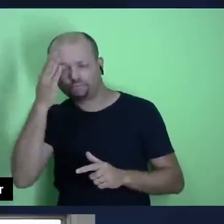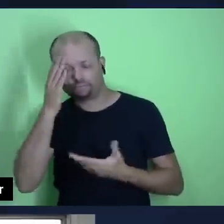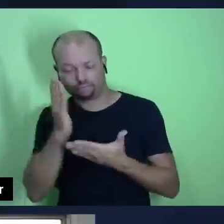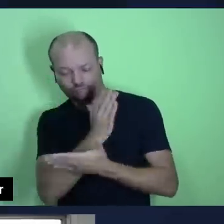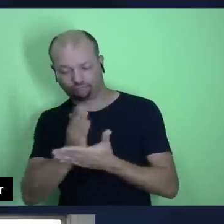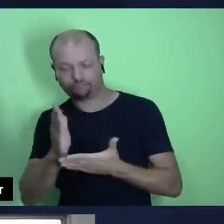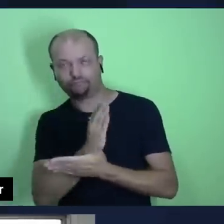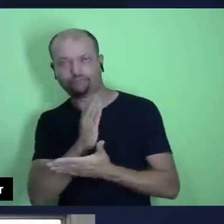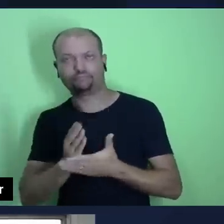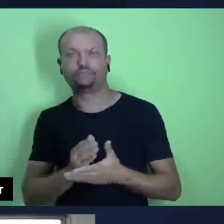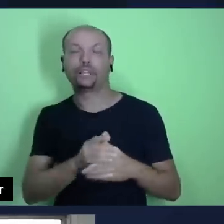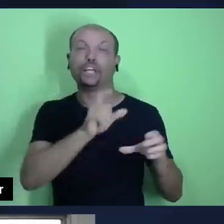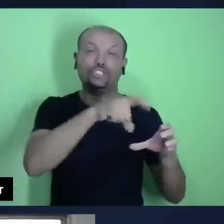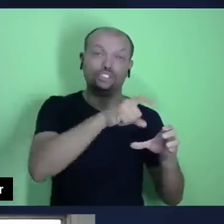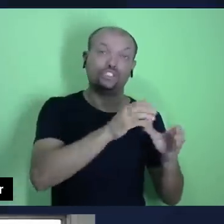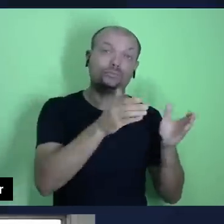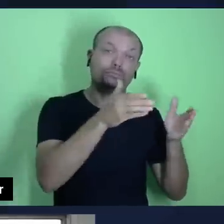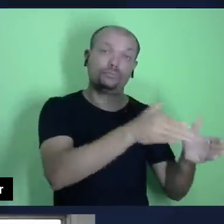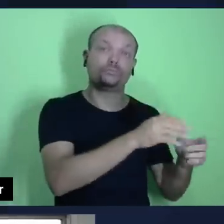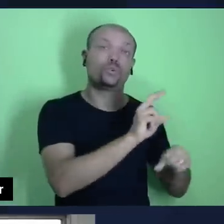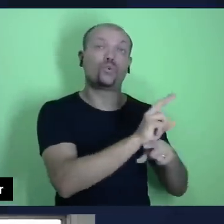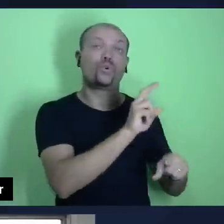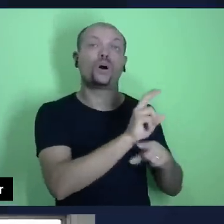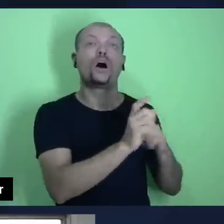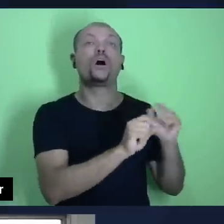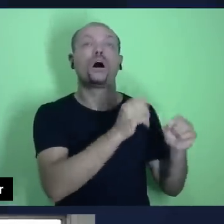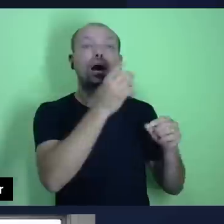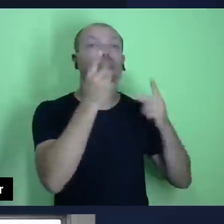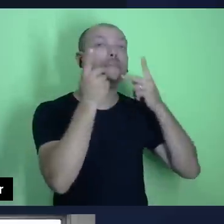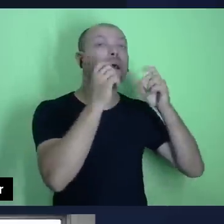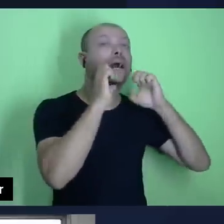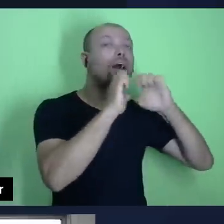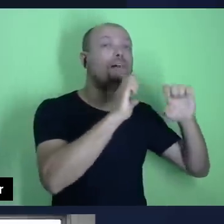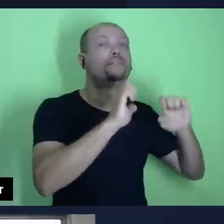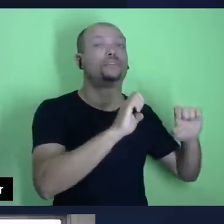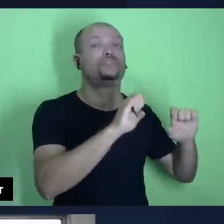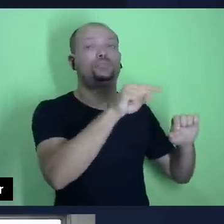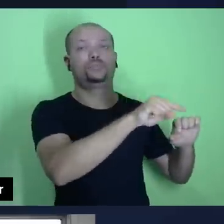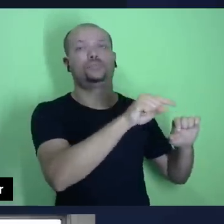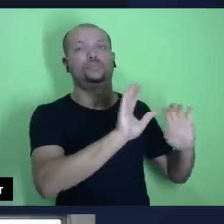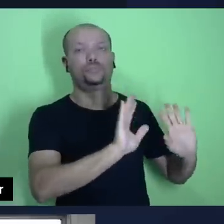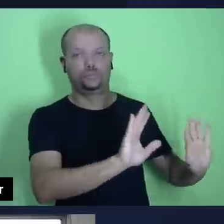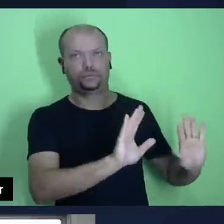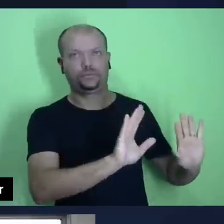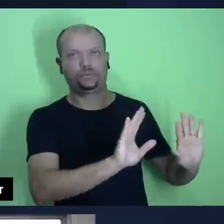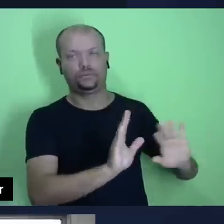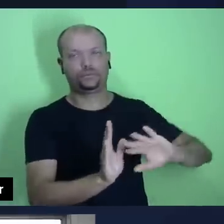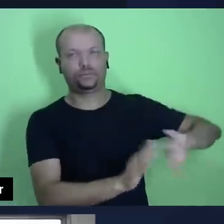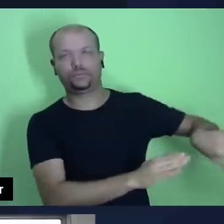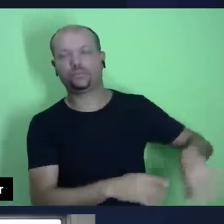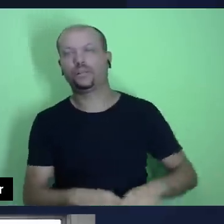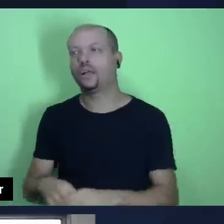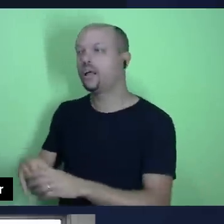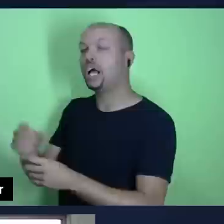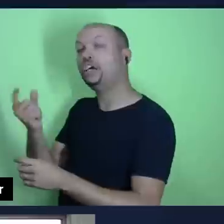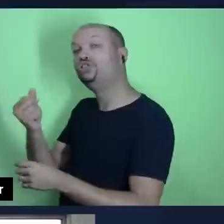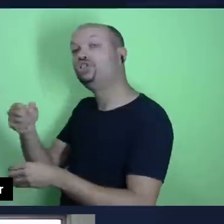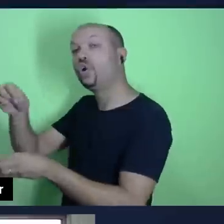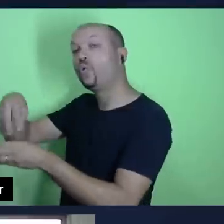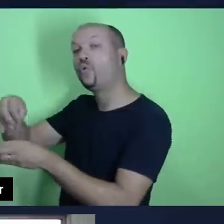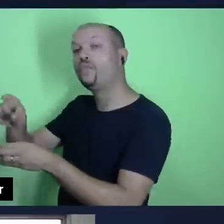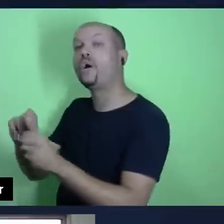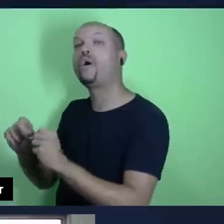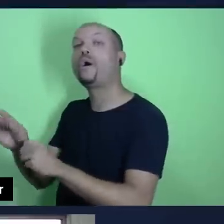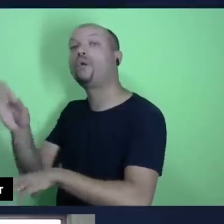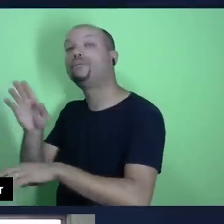O dinheiro do dízimo usado para a manutenção daqueles que estão na pregação do evangelho. E o dinheiro das ofertas é usado para a manutenção